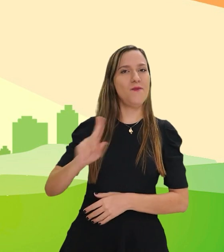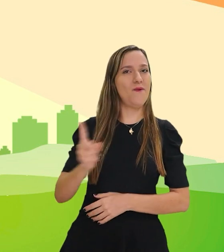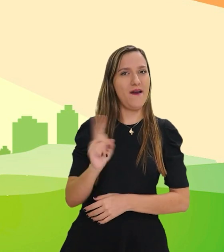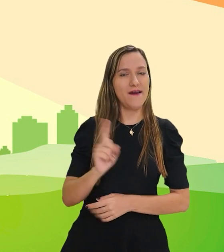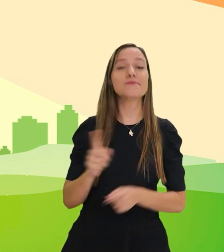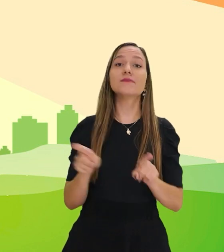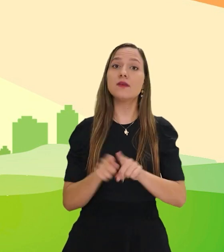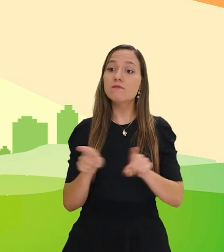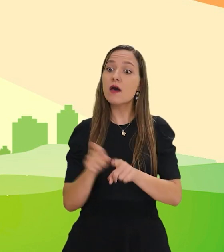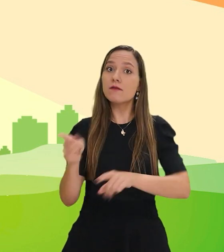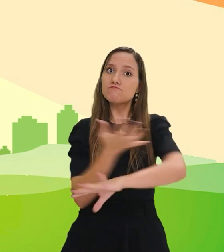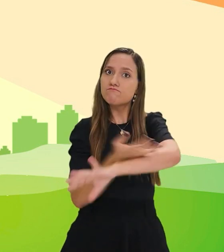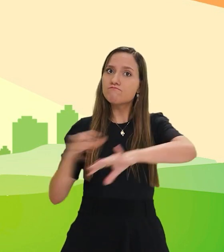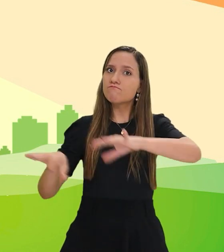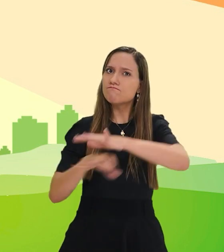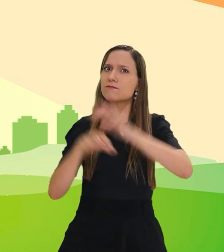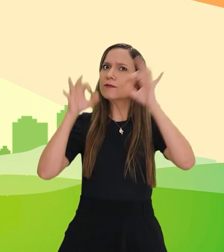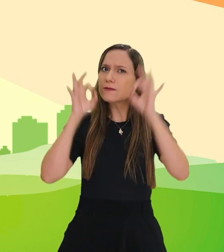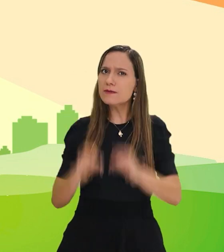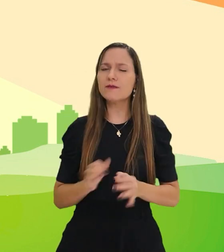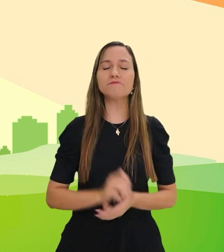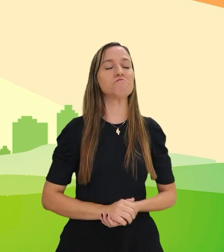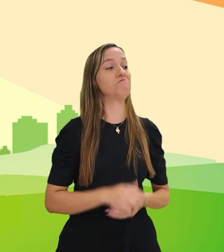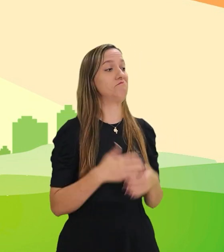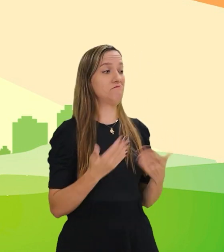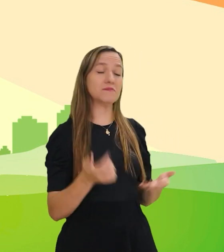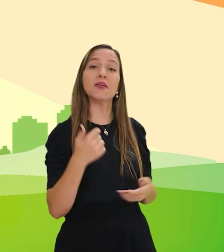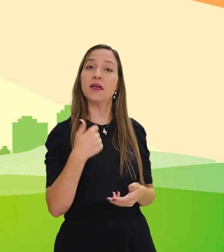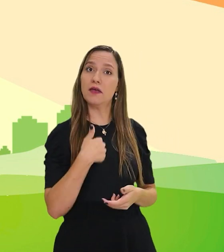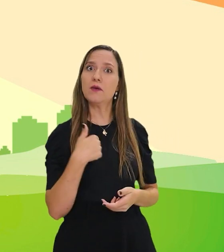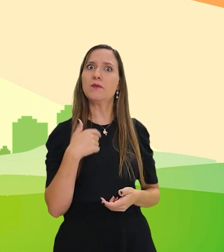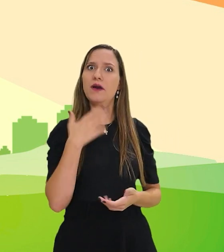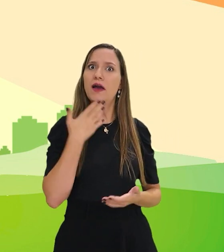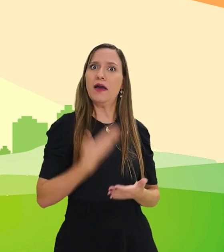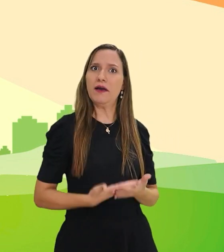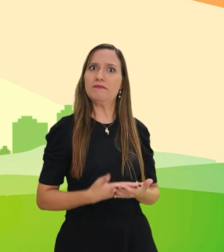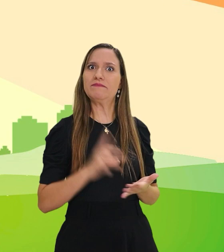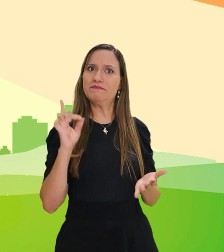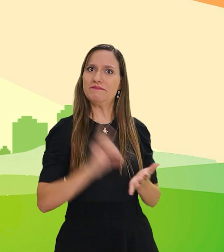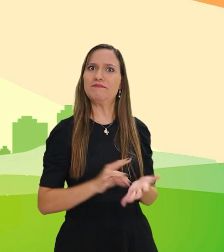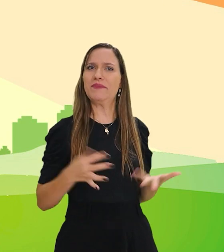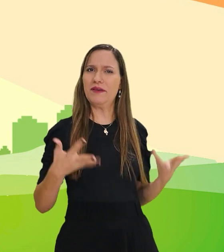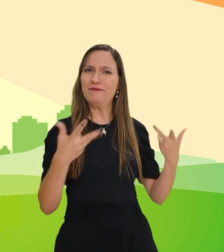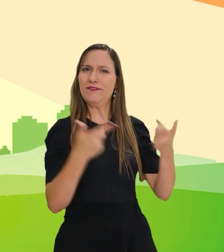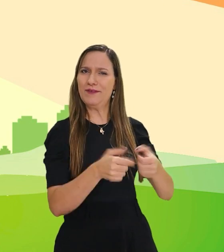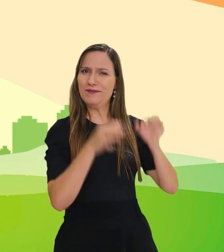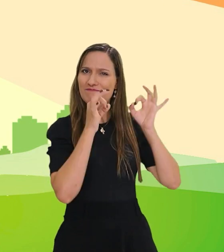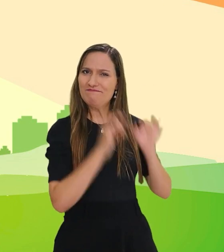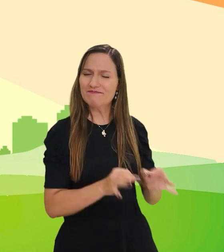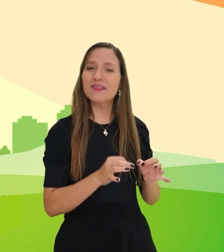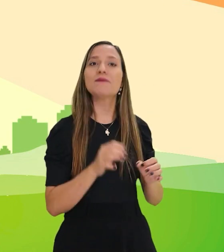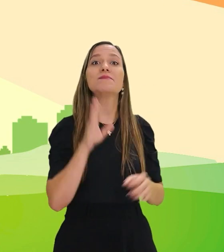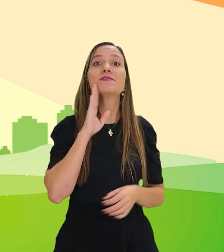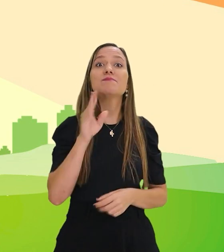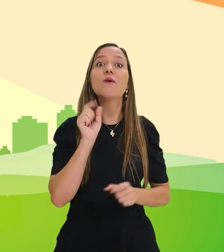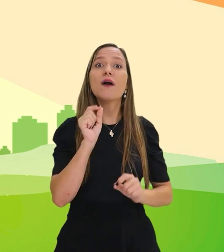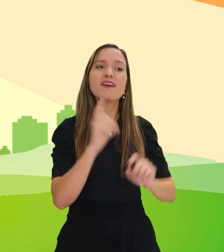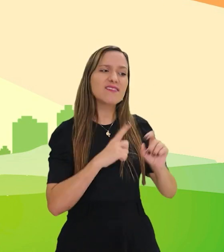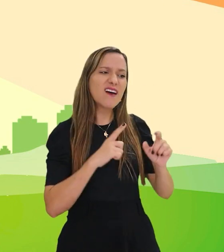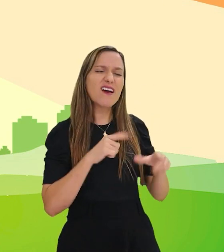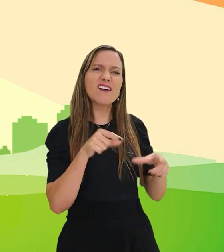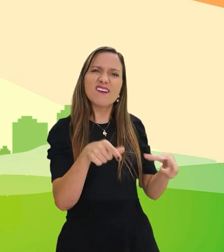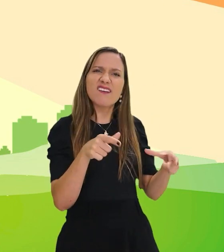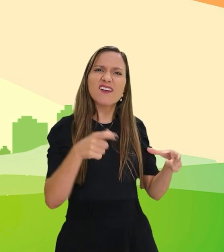Além disso, é ecologicamente correto. Eu, como já disse, achei incrível. Principalmente aquela